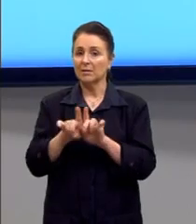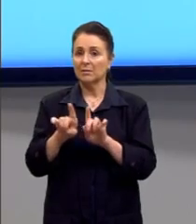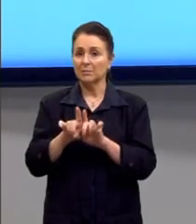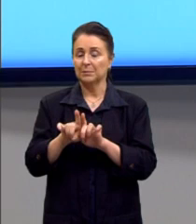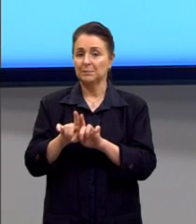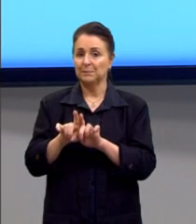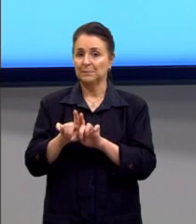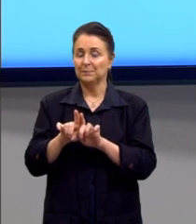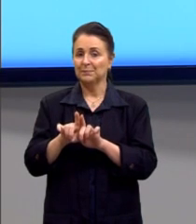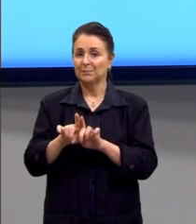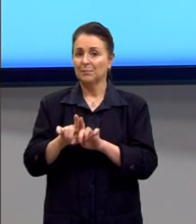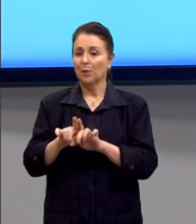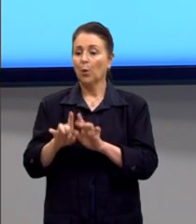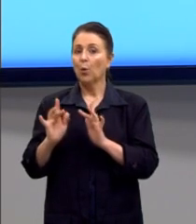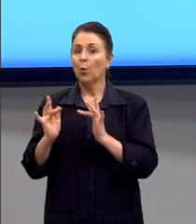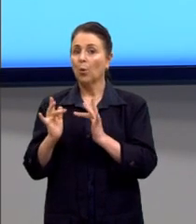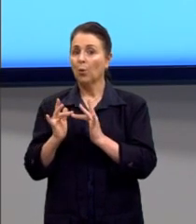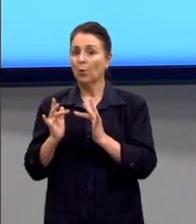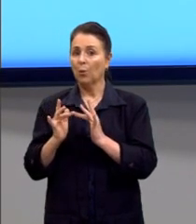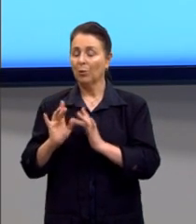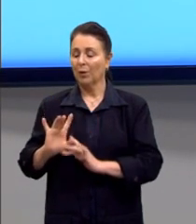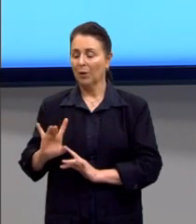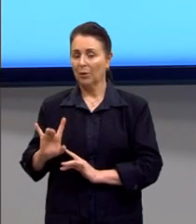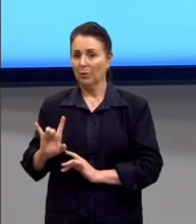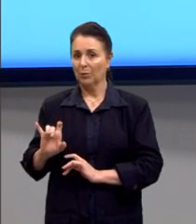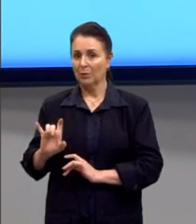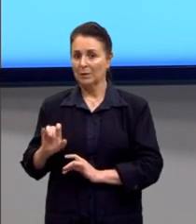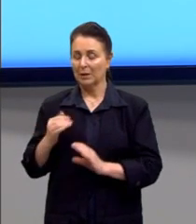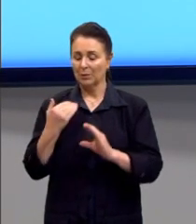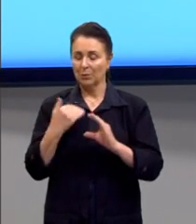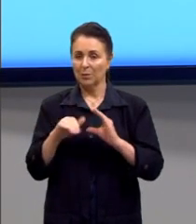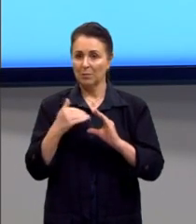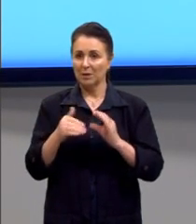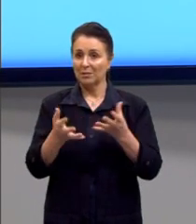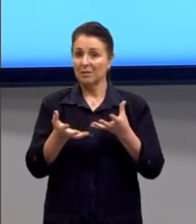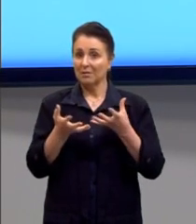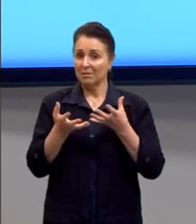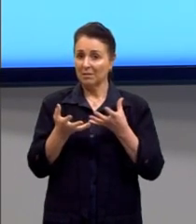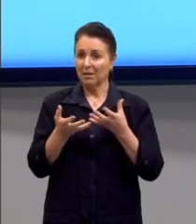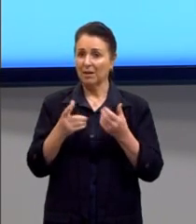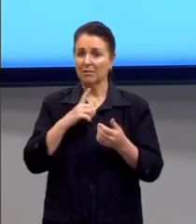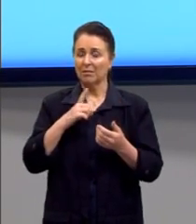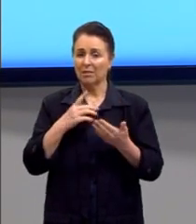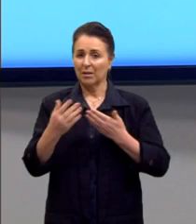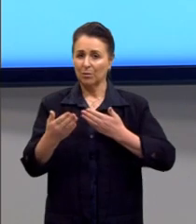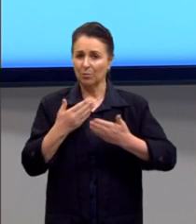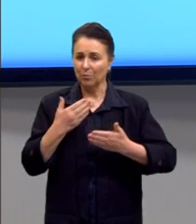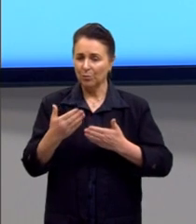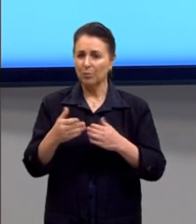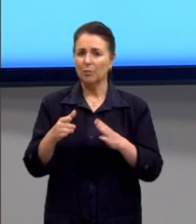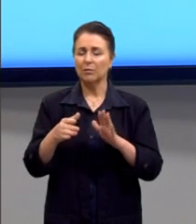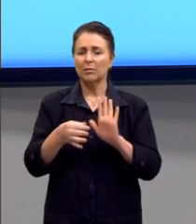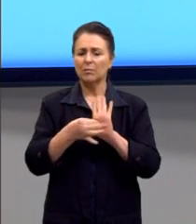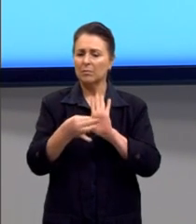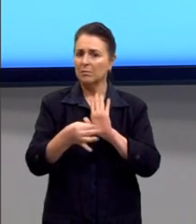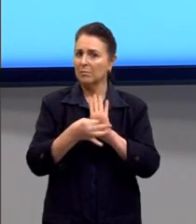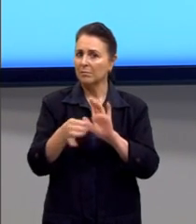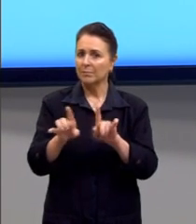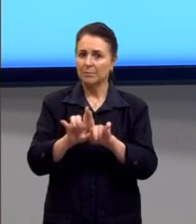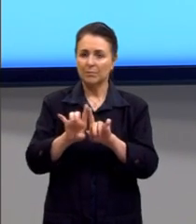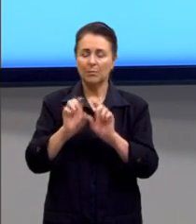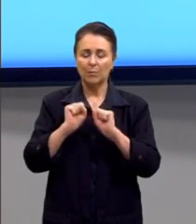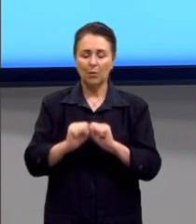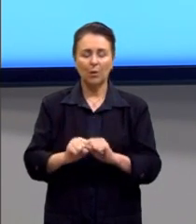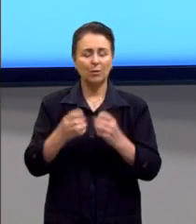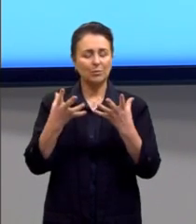então, o contato, o Insta e o e-mail, se vocês quiserem tirar dúvidas, mandar comentário também, fiquem